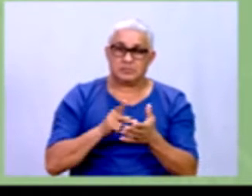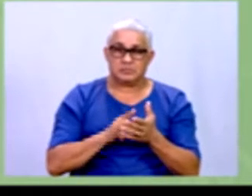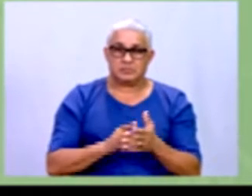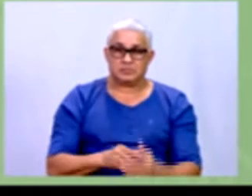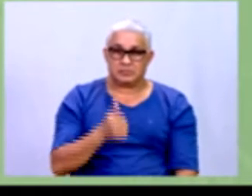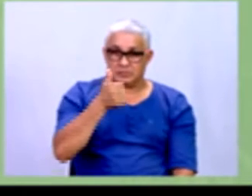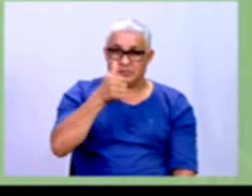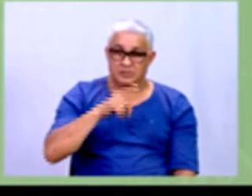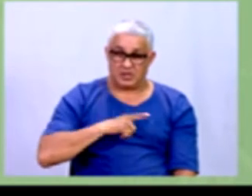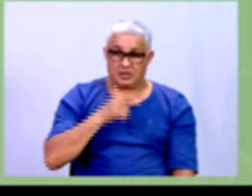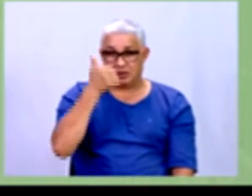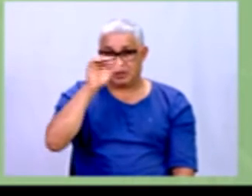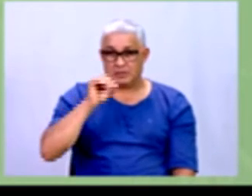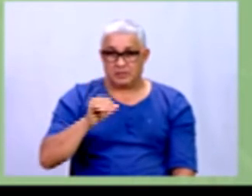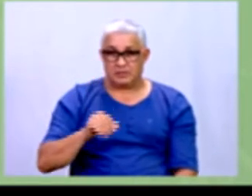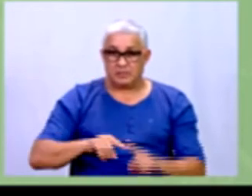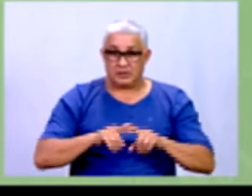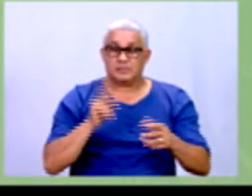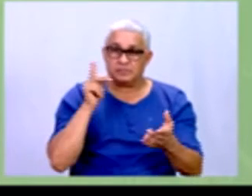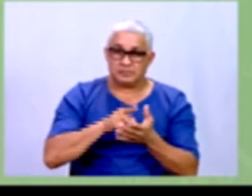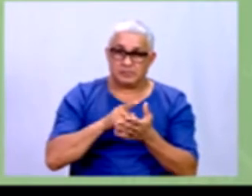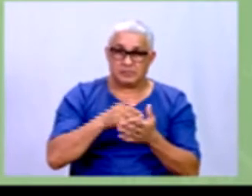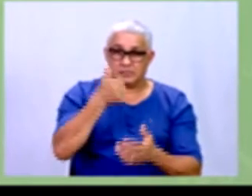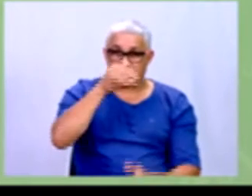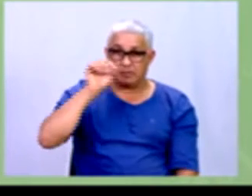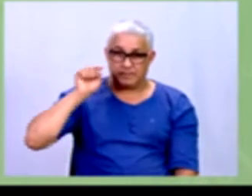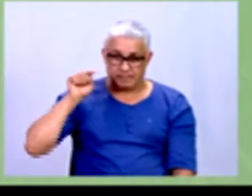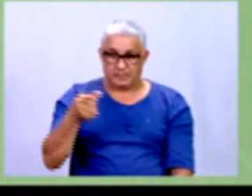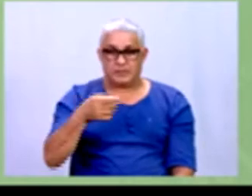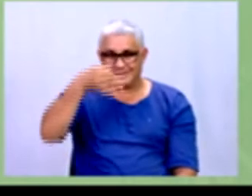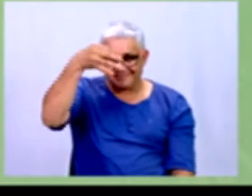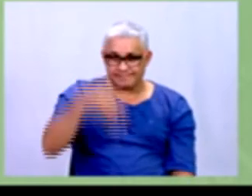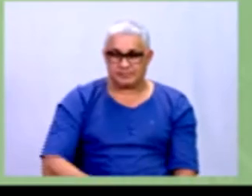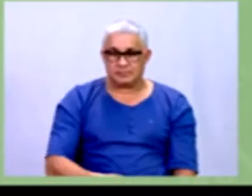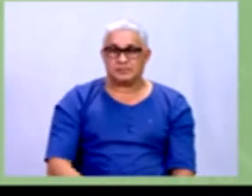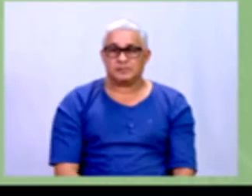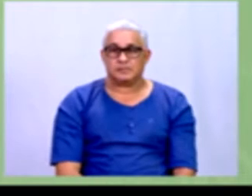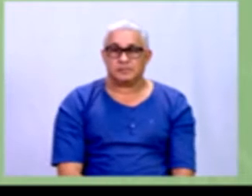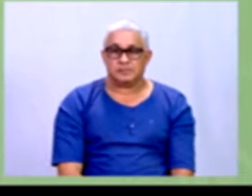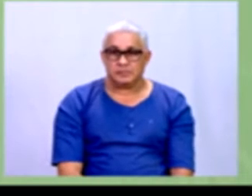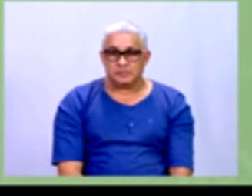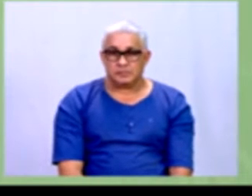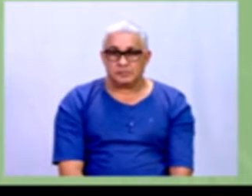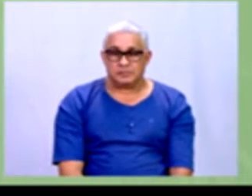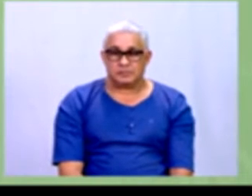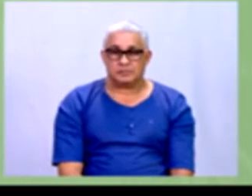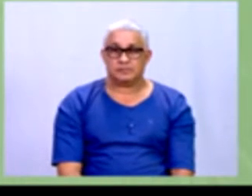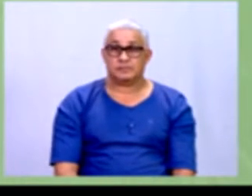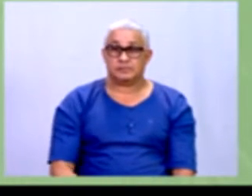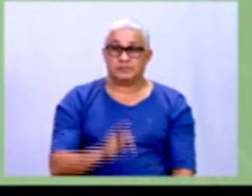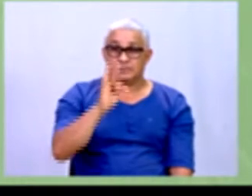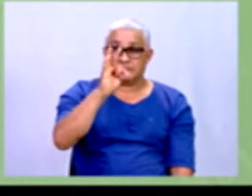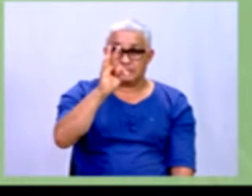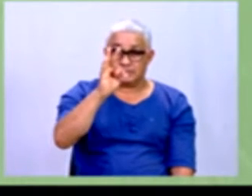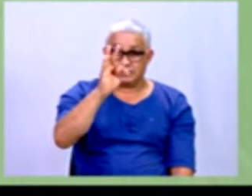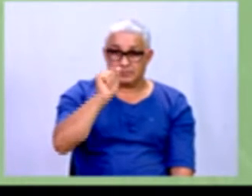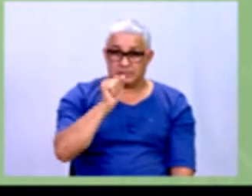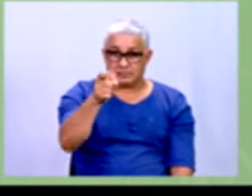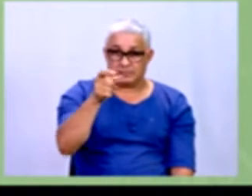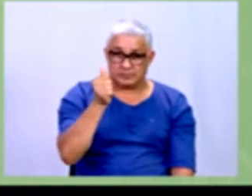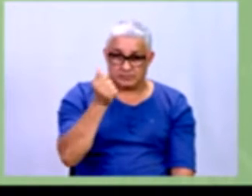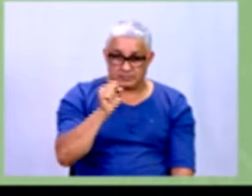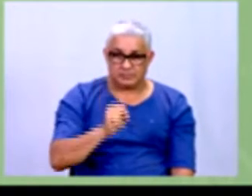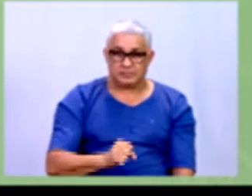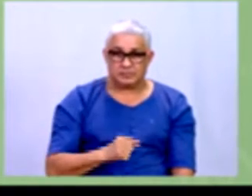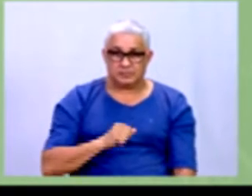está com 10 mas 100.000 o número exato pessoal as taxas a